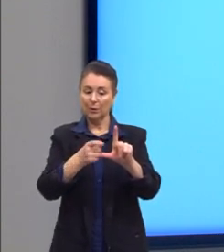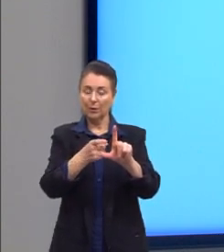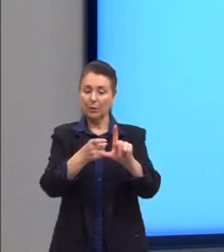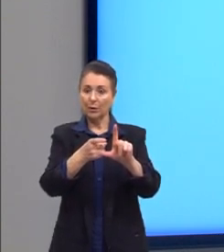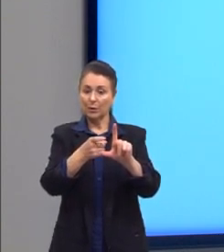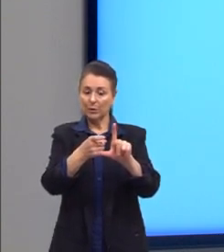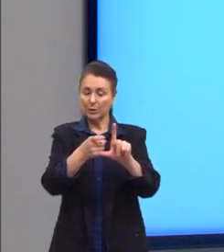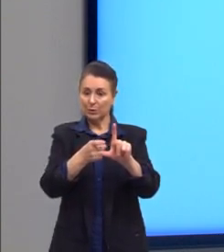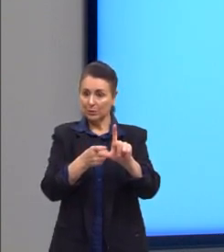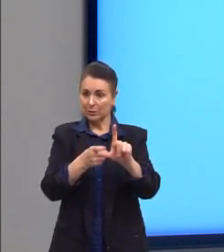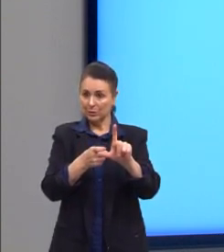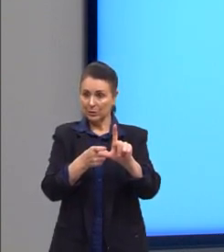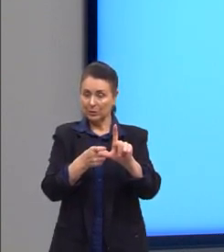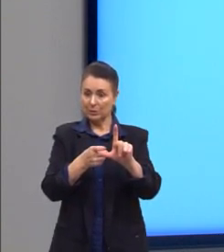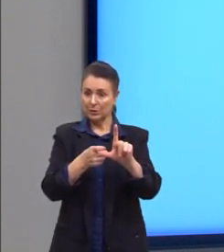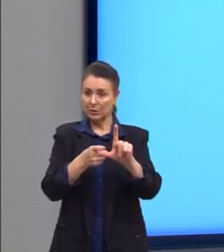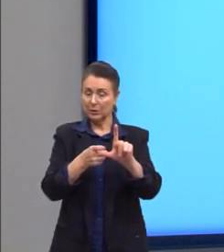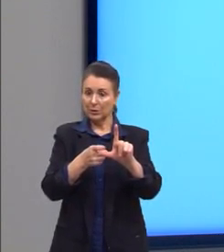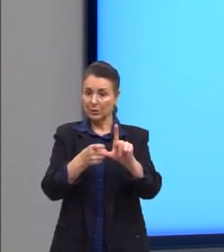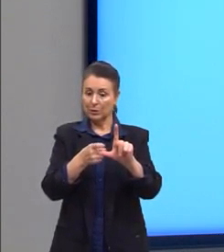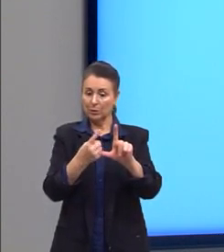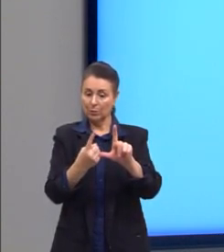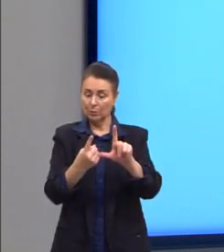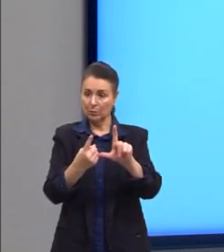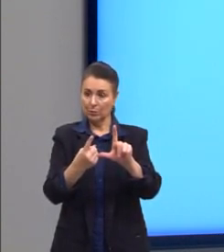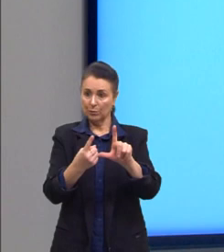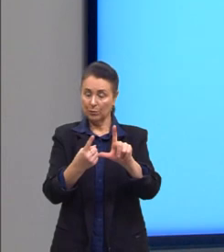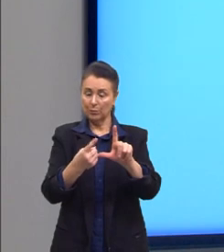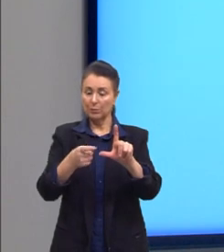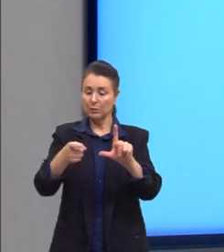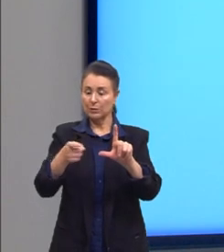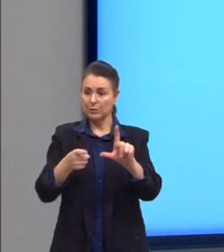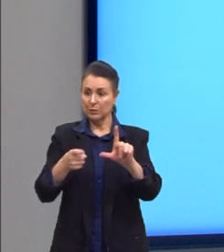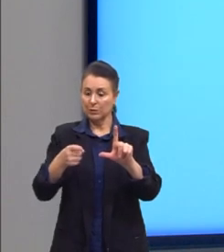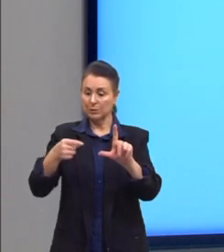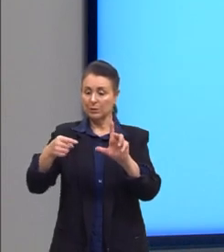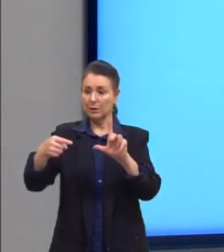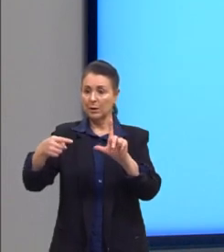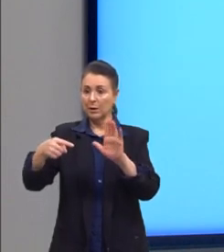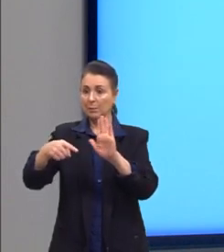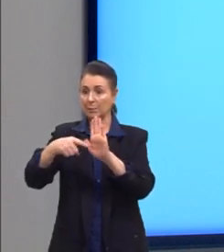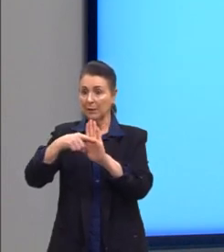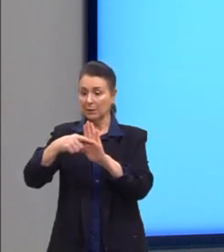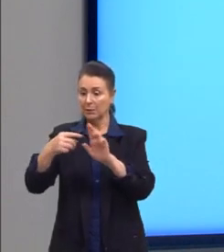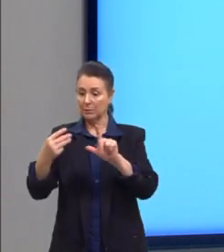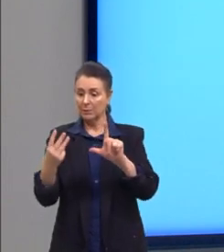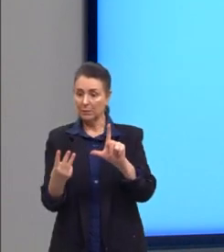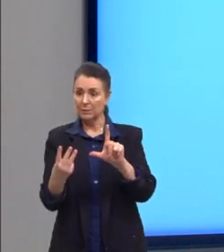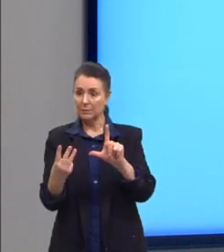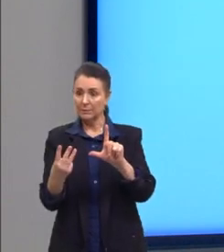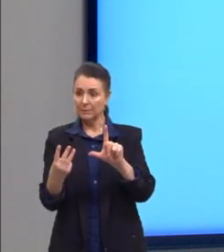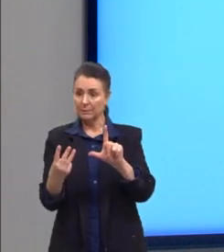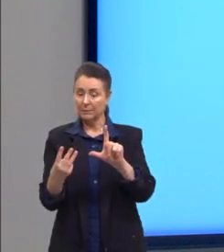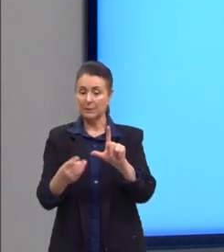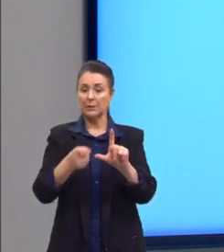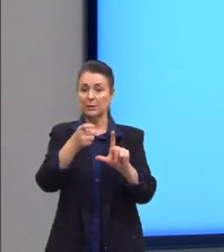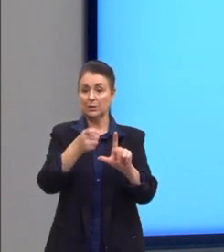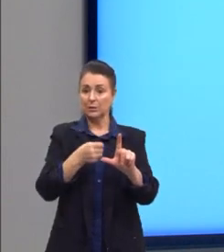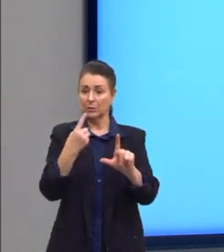igual a 1 e um que passa exatamente no X igual a menos 3. Essas são as nossas raízes X1 e X2.